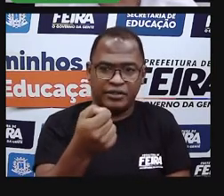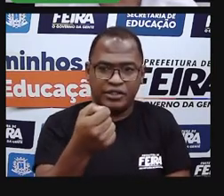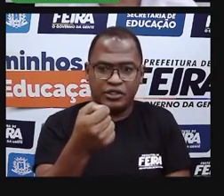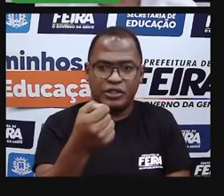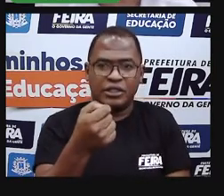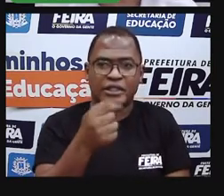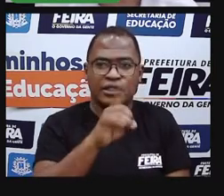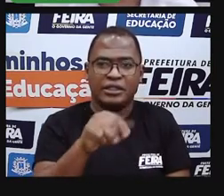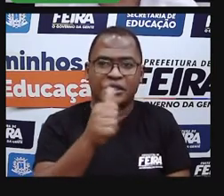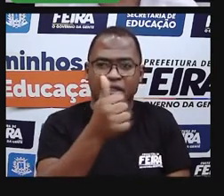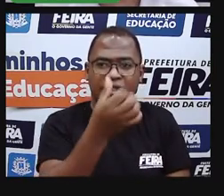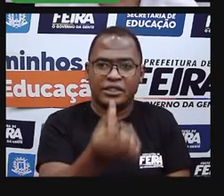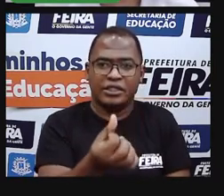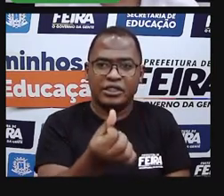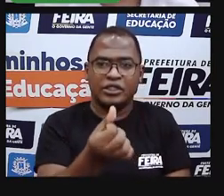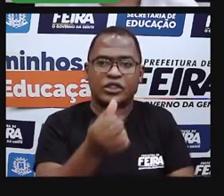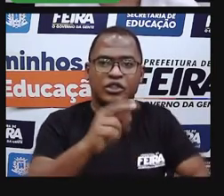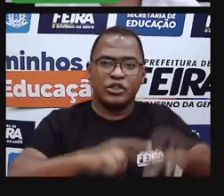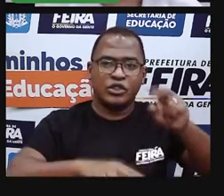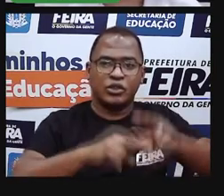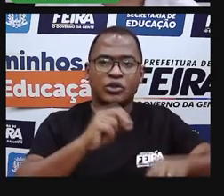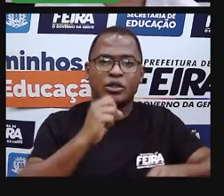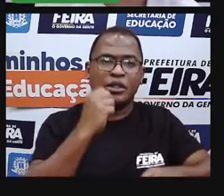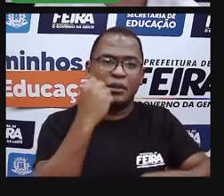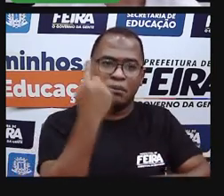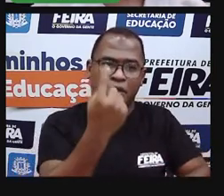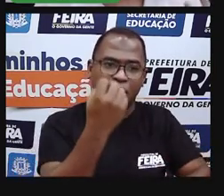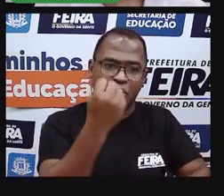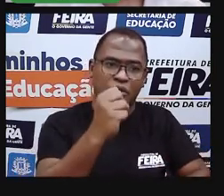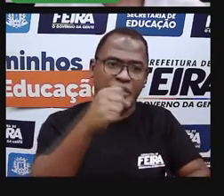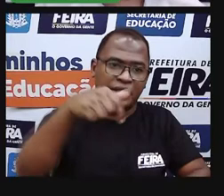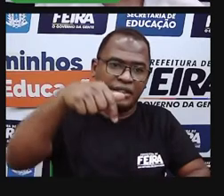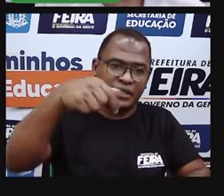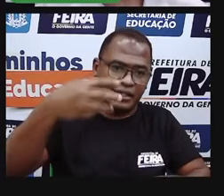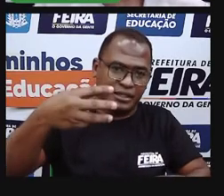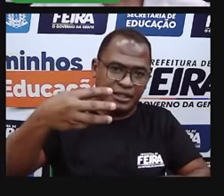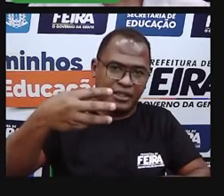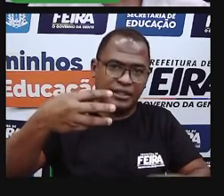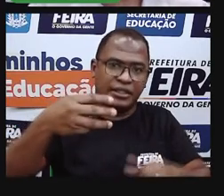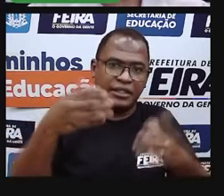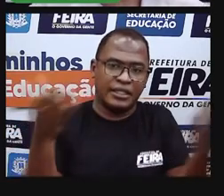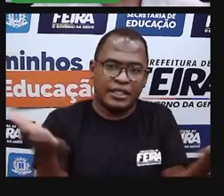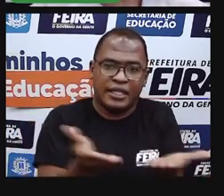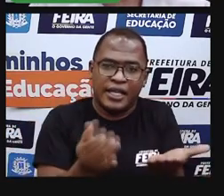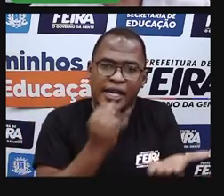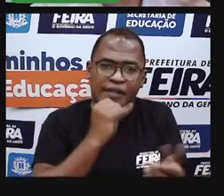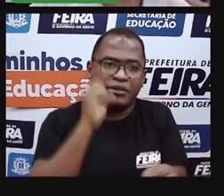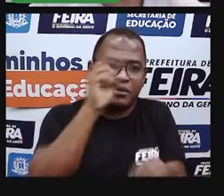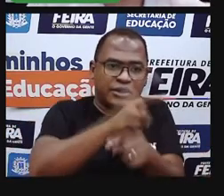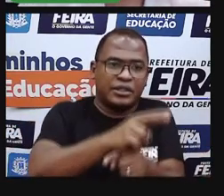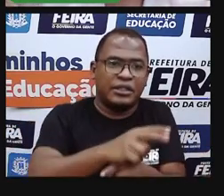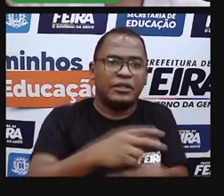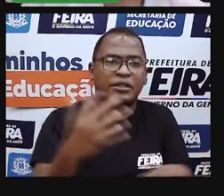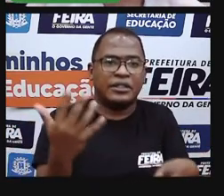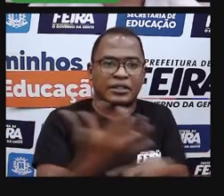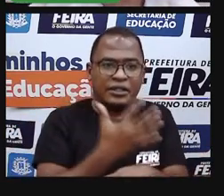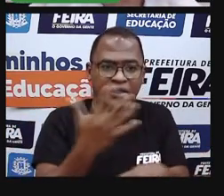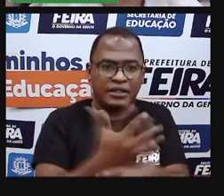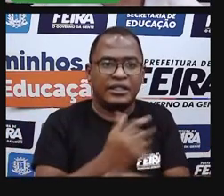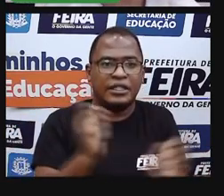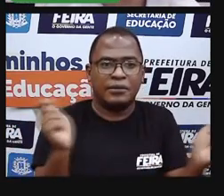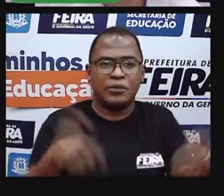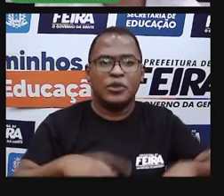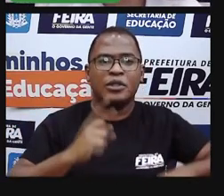1873, elevou aquela vila, era só uma vila, e ela foi elevada à categoria de cidade por conta do seu grande,